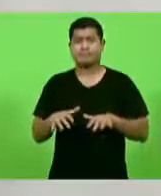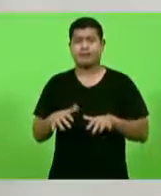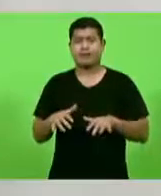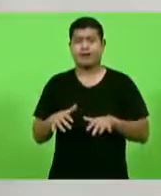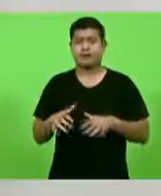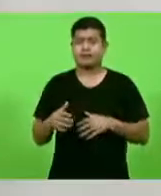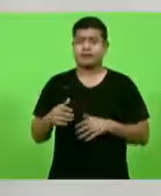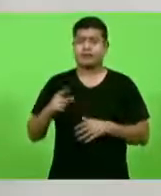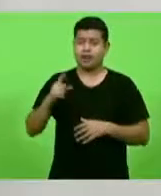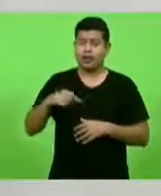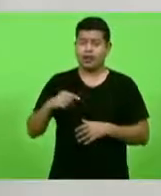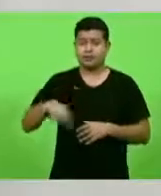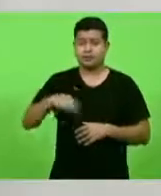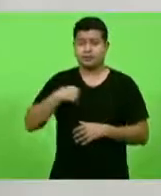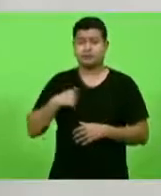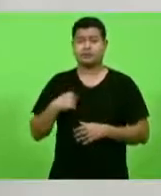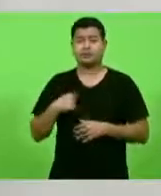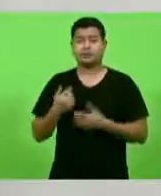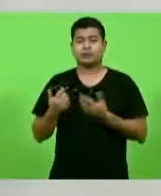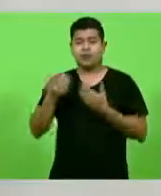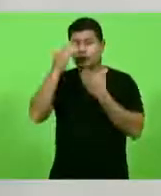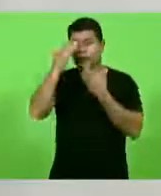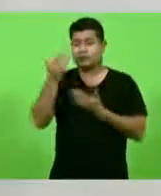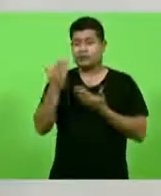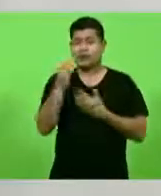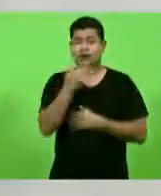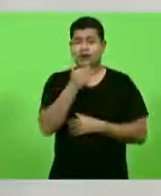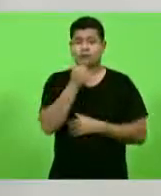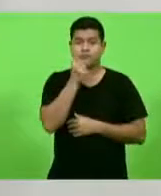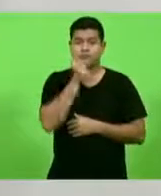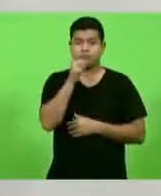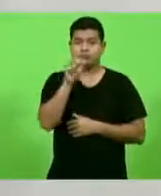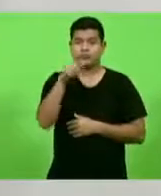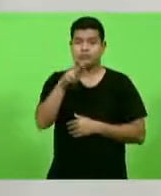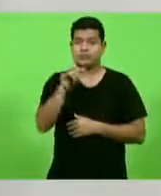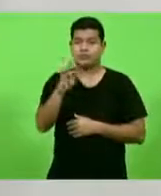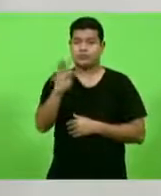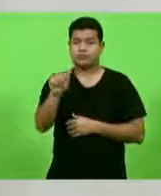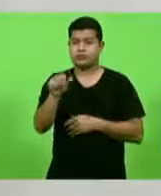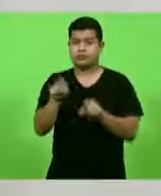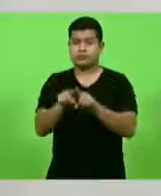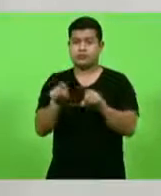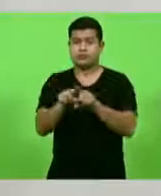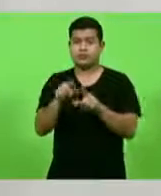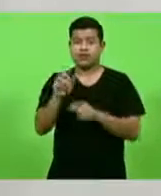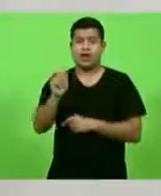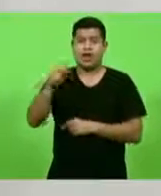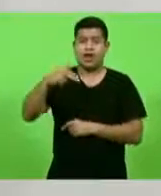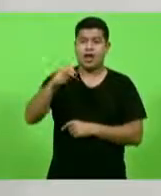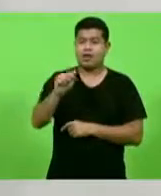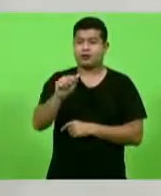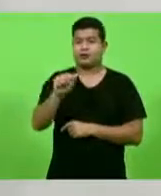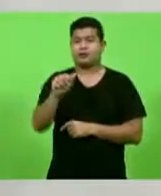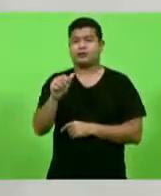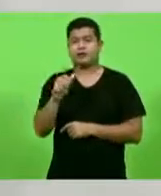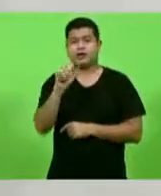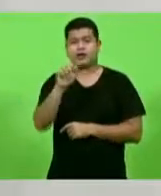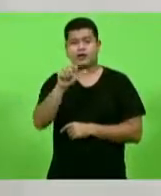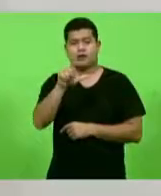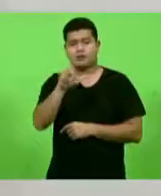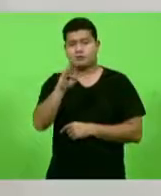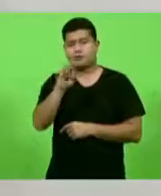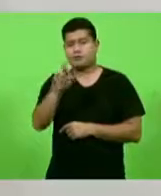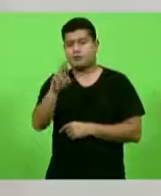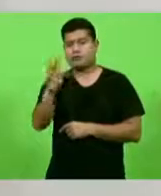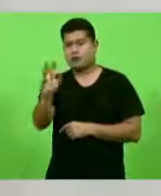preciso nominar a Anitta Repk da Silva, em memória, Ana Lúcia Cotinho, Marguerita Barraco, Alberto Linder, Luiz